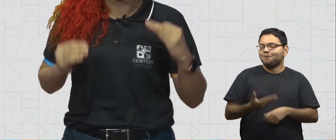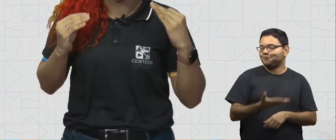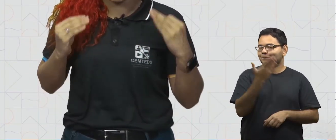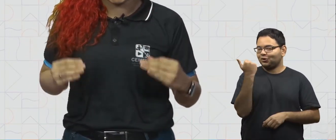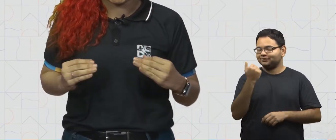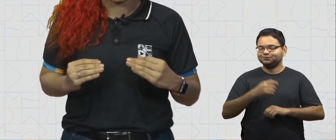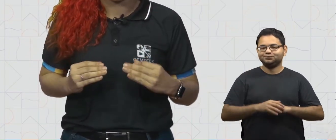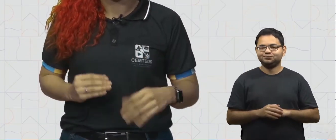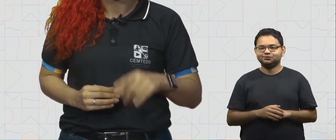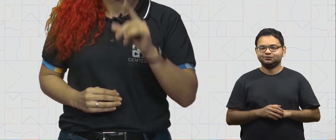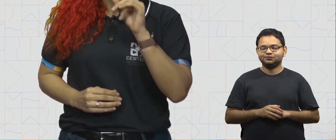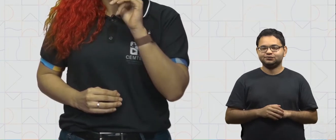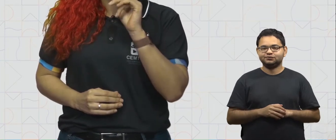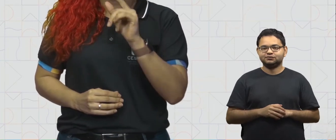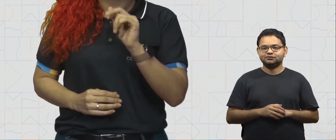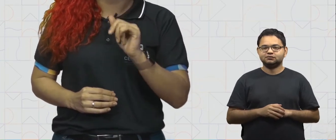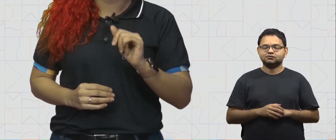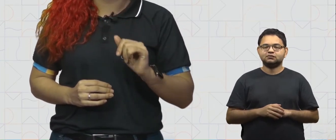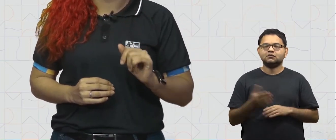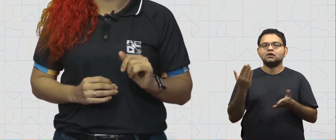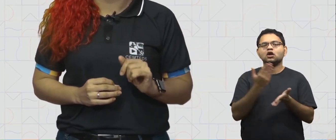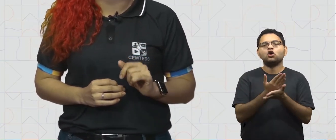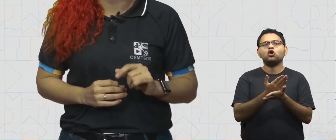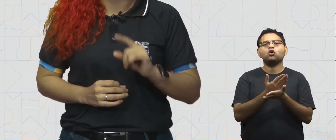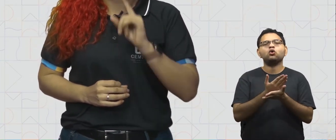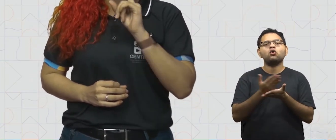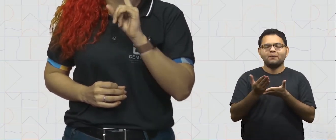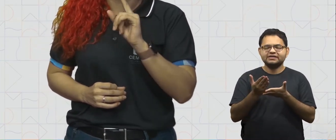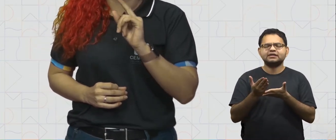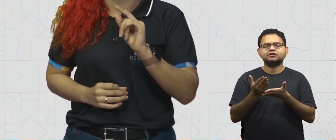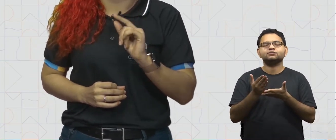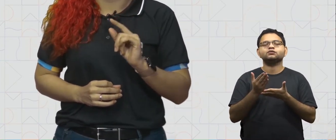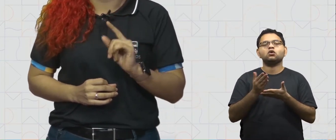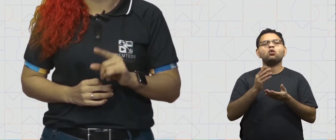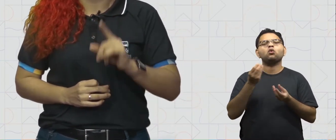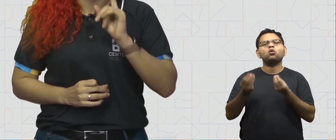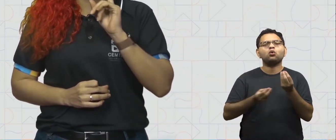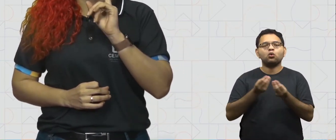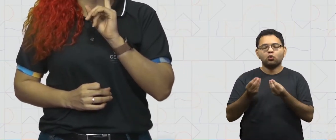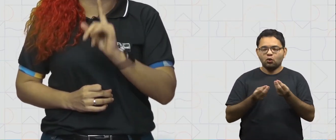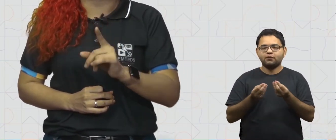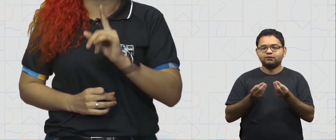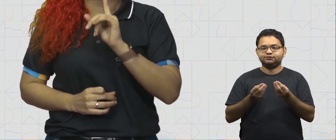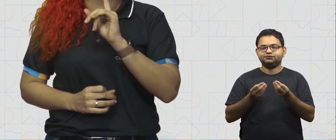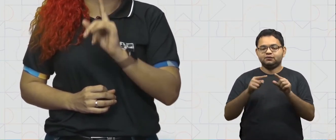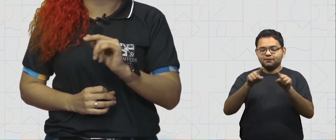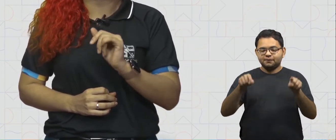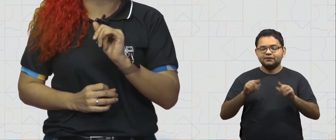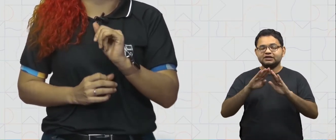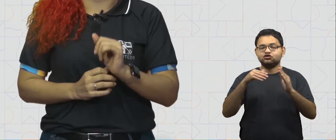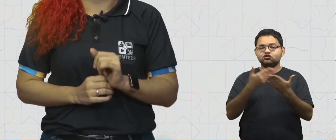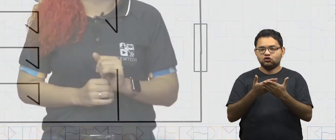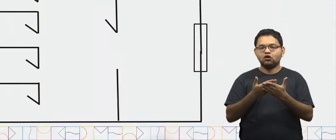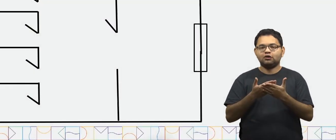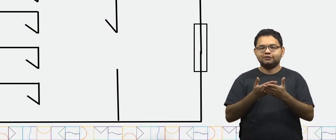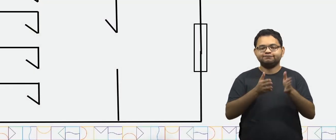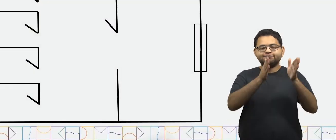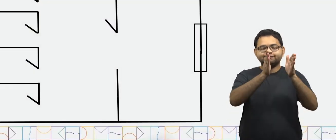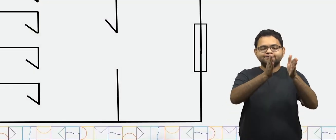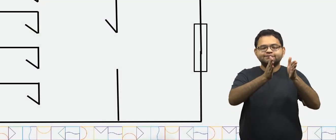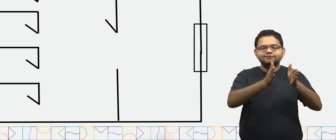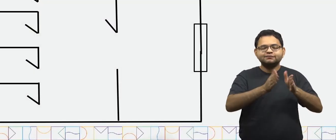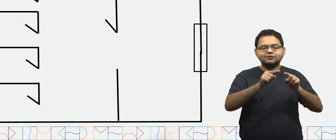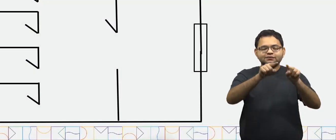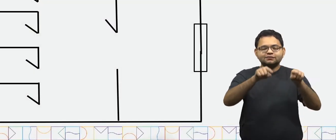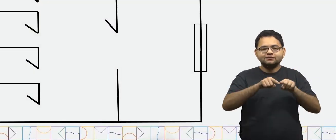mãos à obra! Vamos começar enumerando os cômodos de uma escola. Nessa